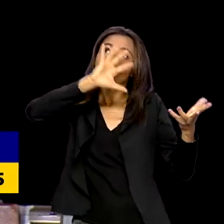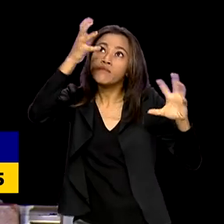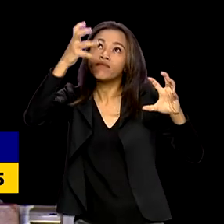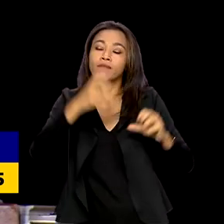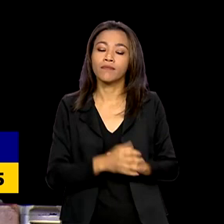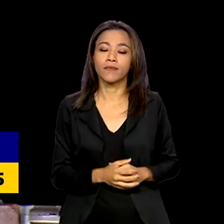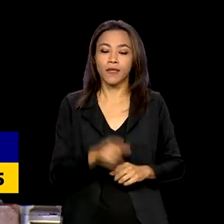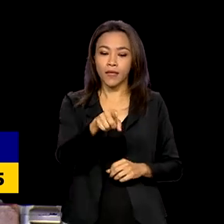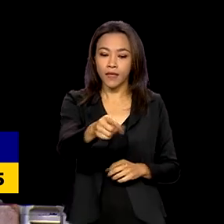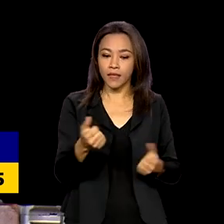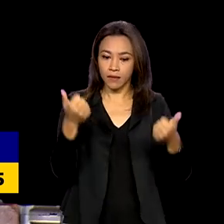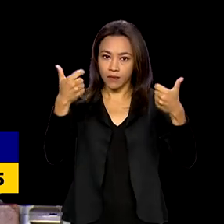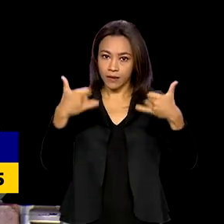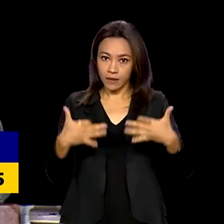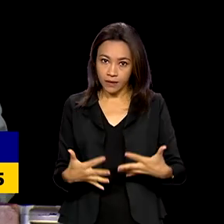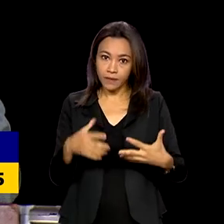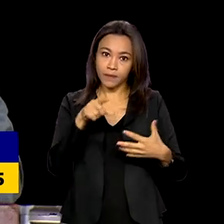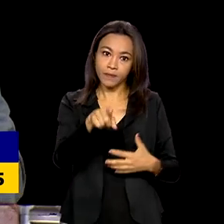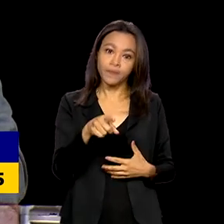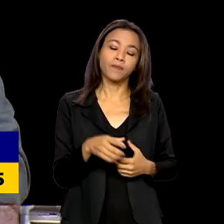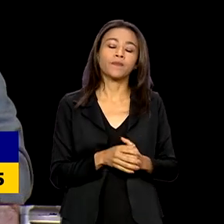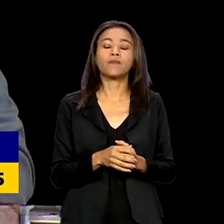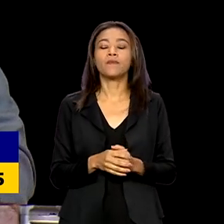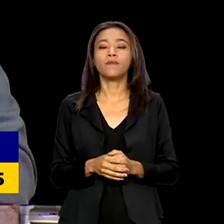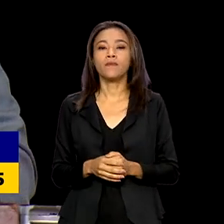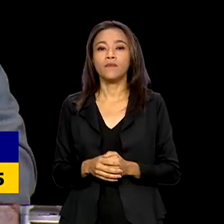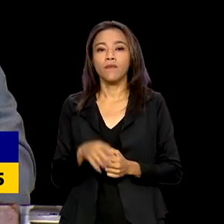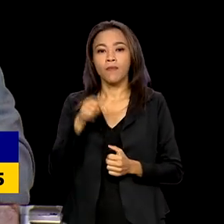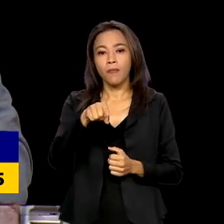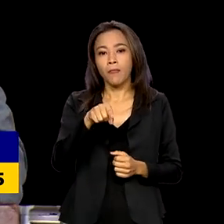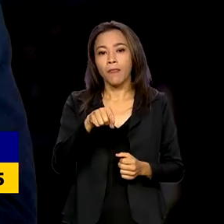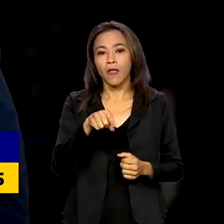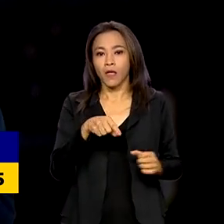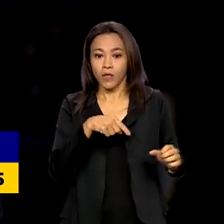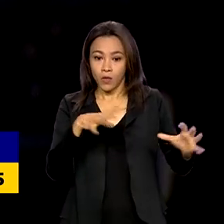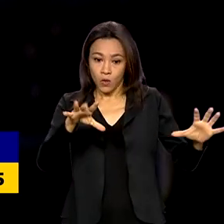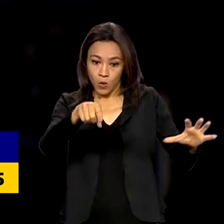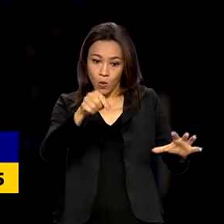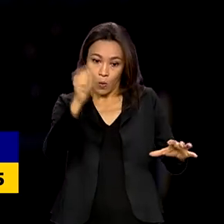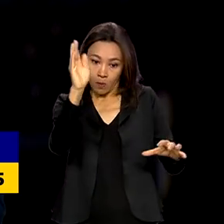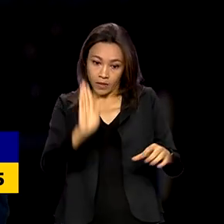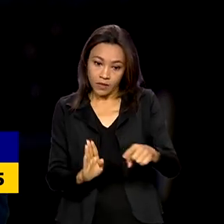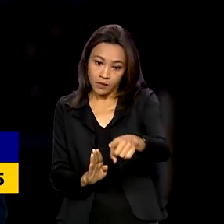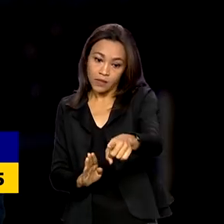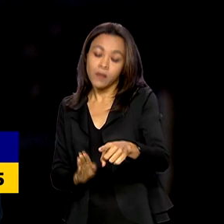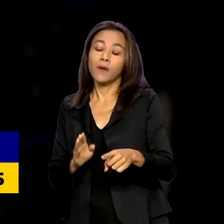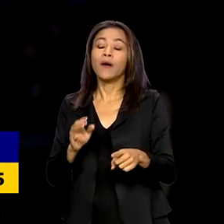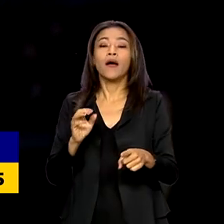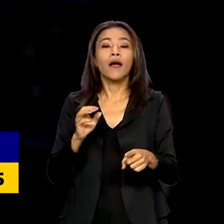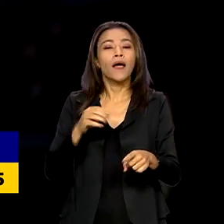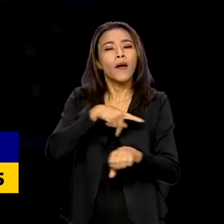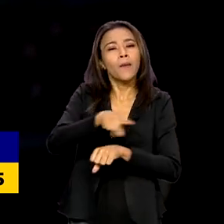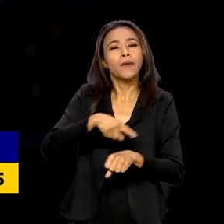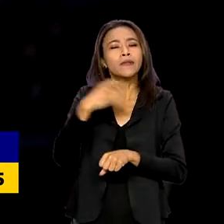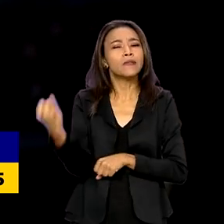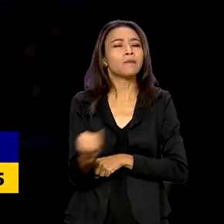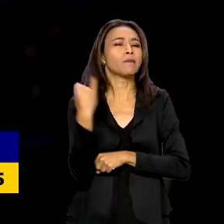perversos nos pequenos estados insulares. O Brasil é um país muito importante no mundo